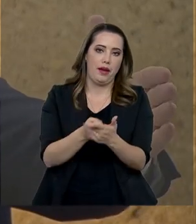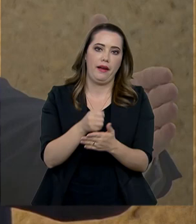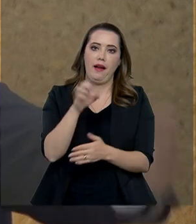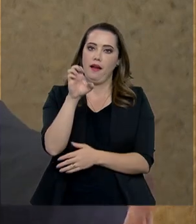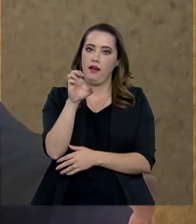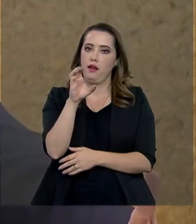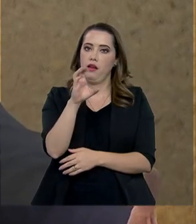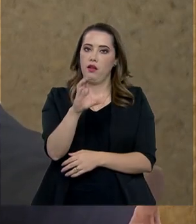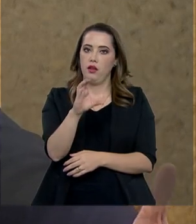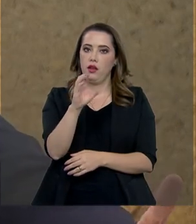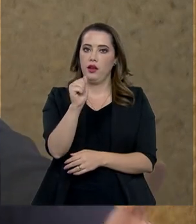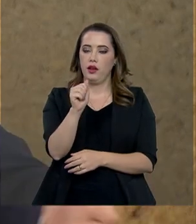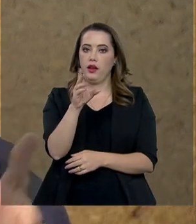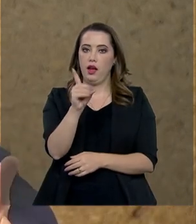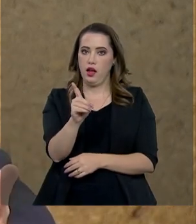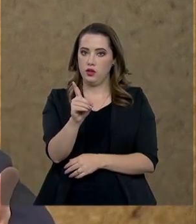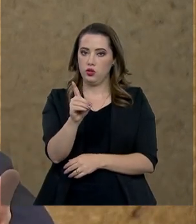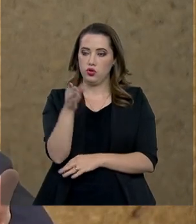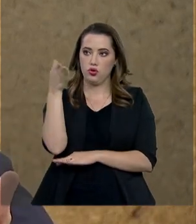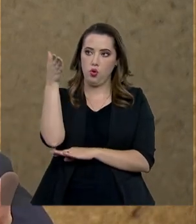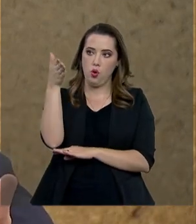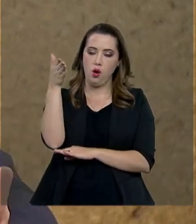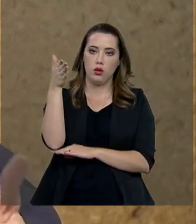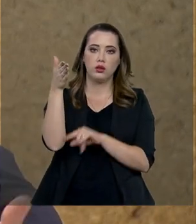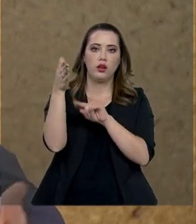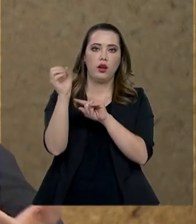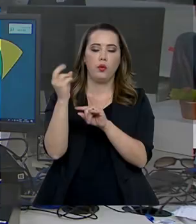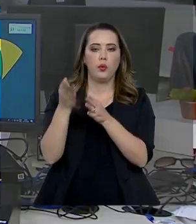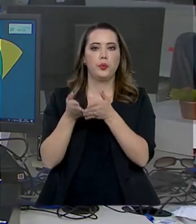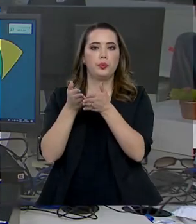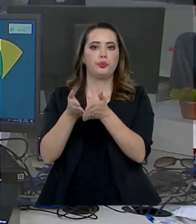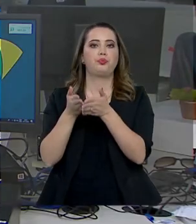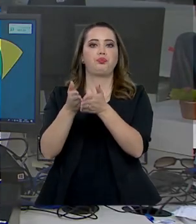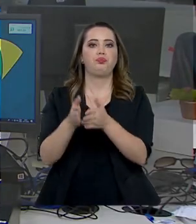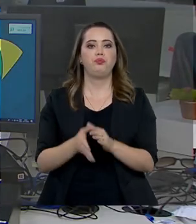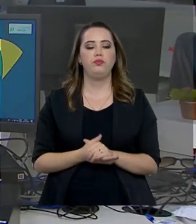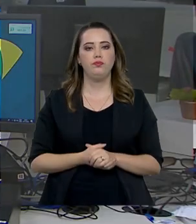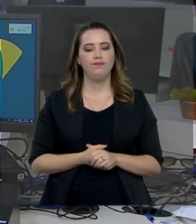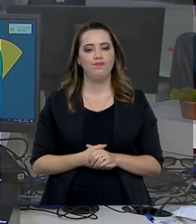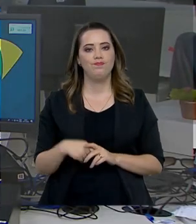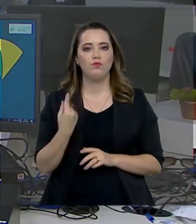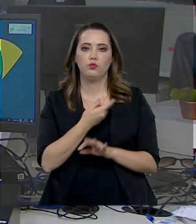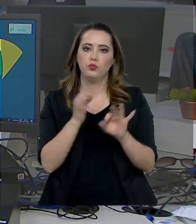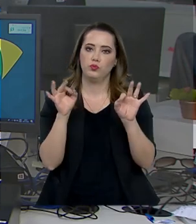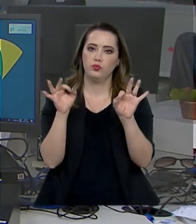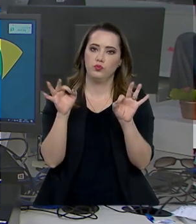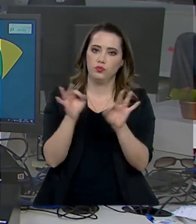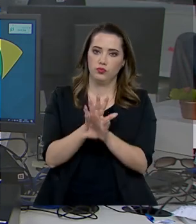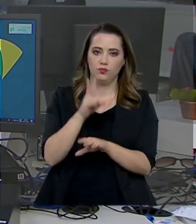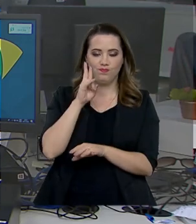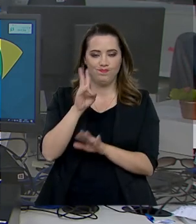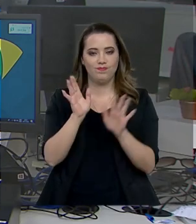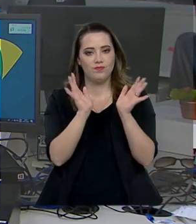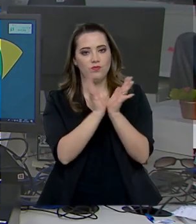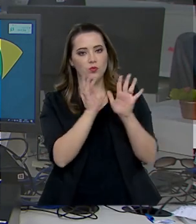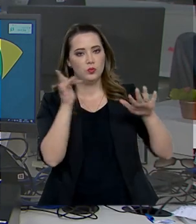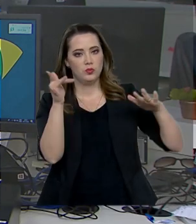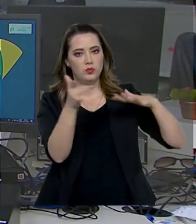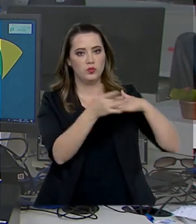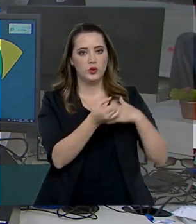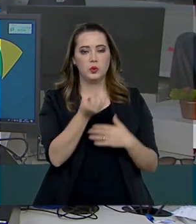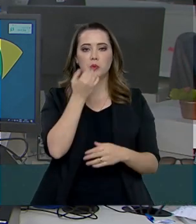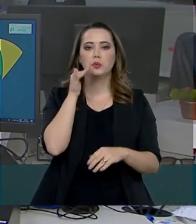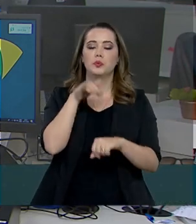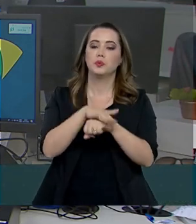apartamentos de hotéis e cabine de cruzeiros. A gente fica por aqui. Acesse também as nossas